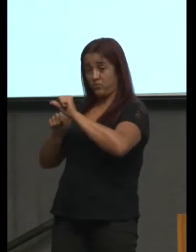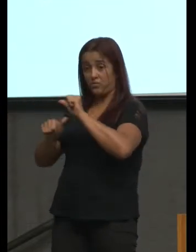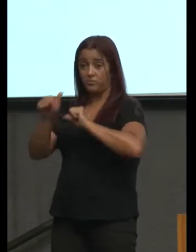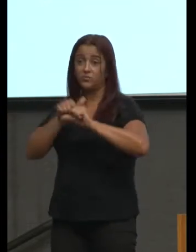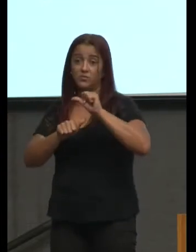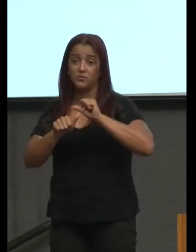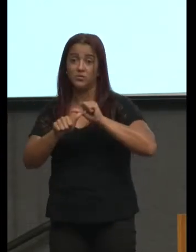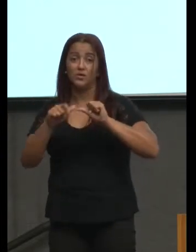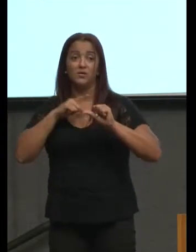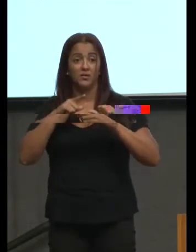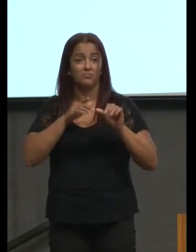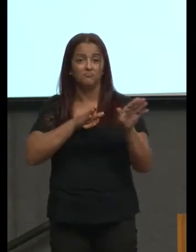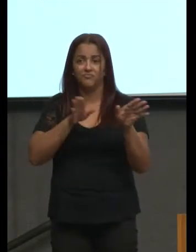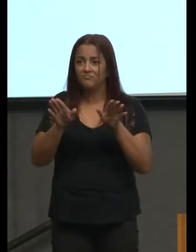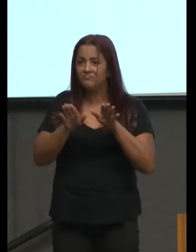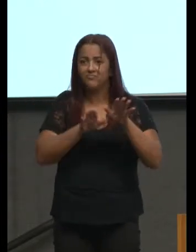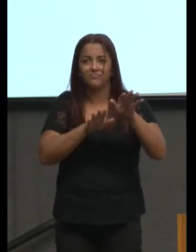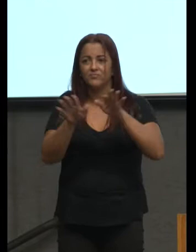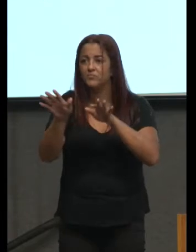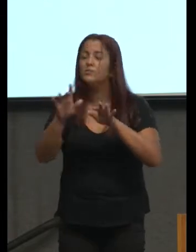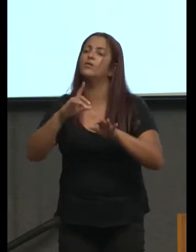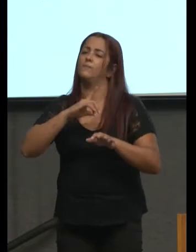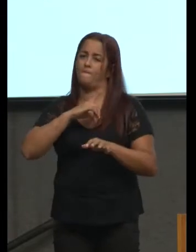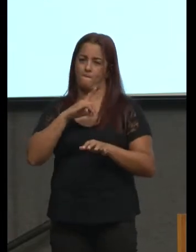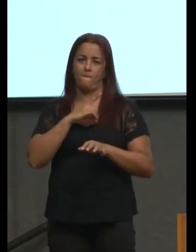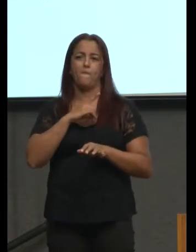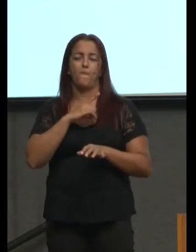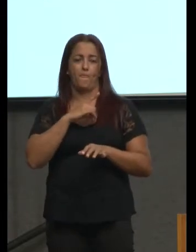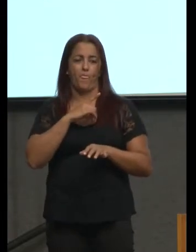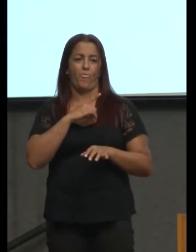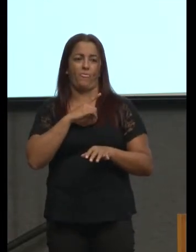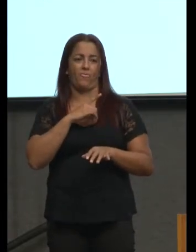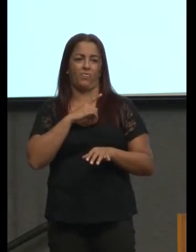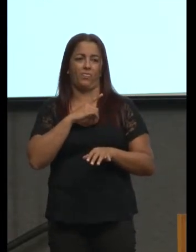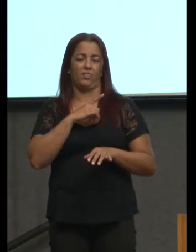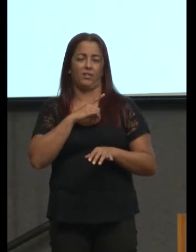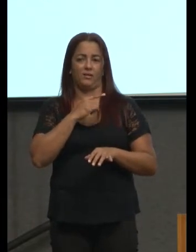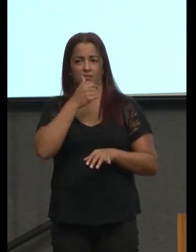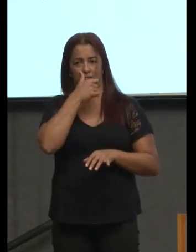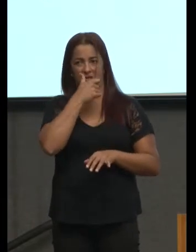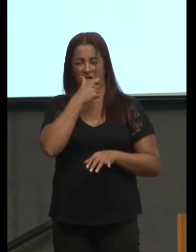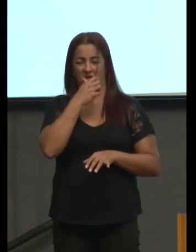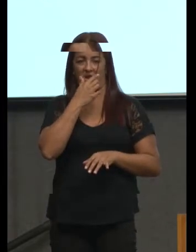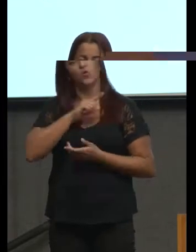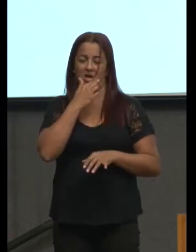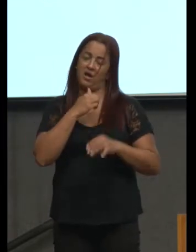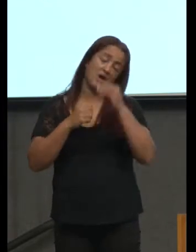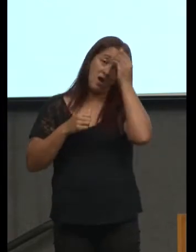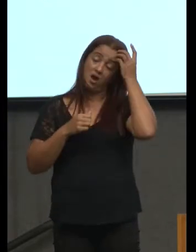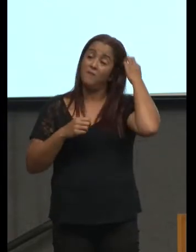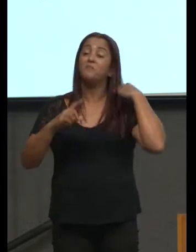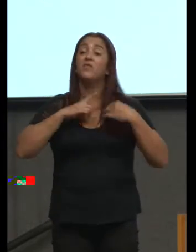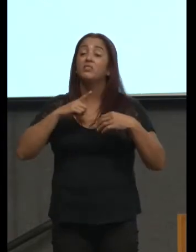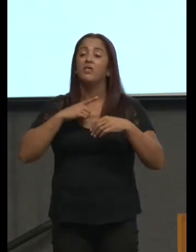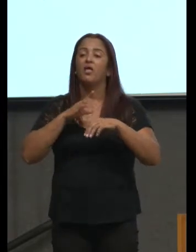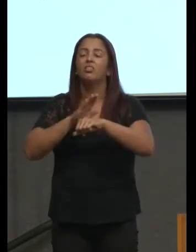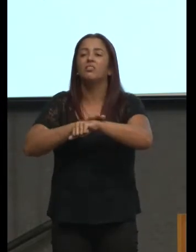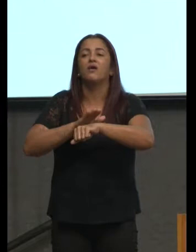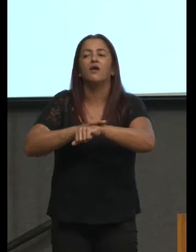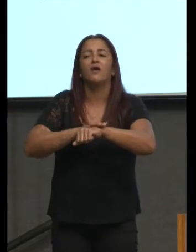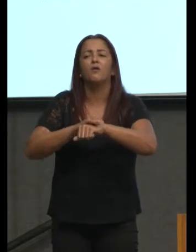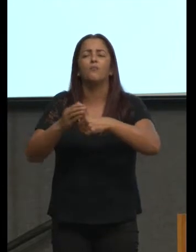eles se deslocam eles eles eles eles têm ritmos diferentes